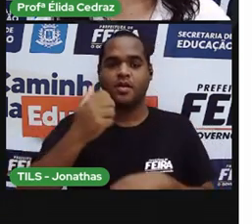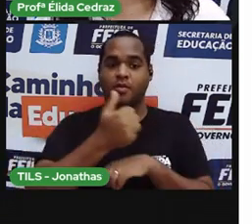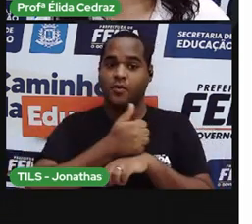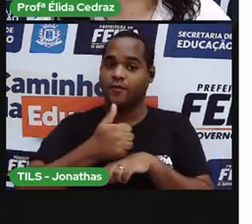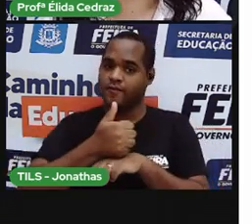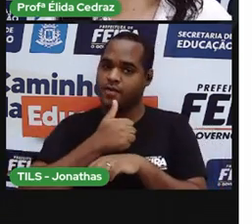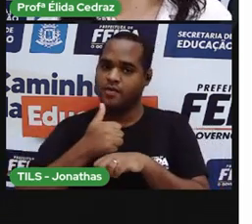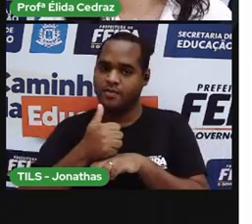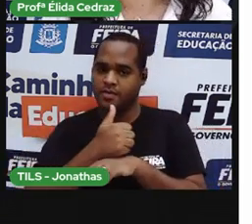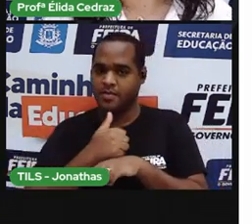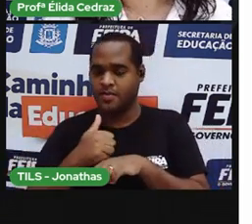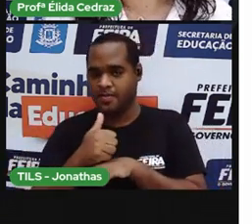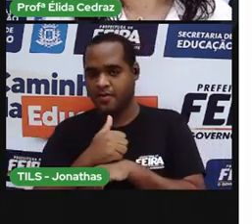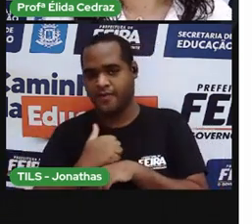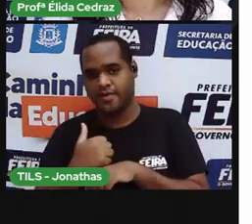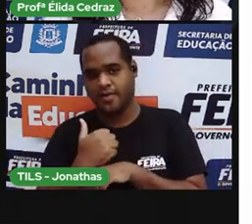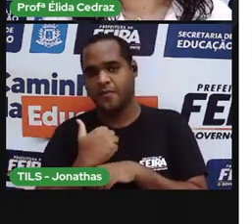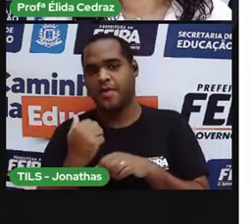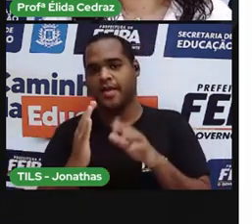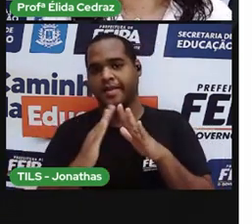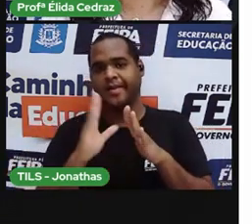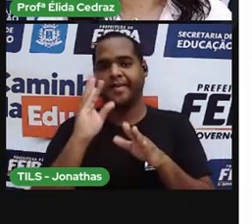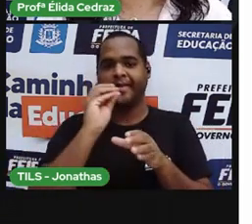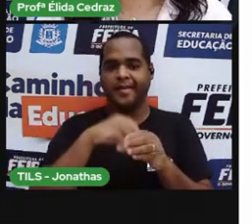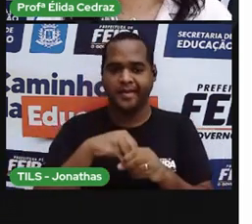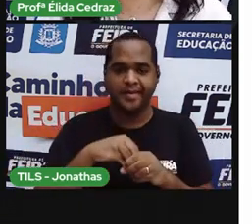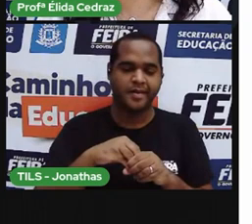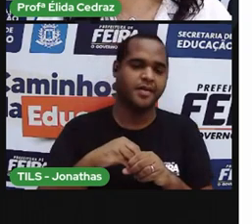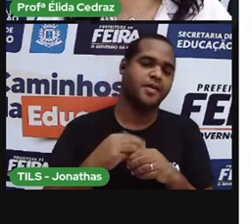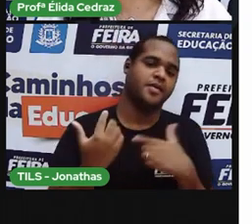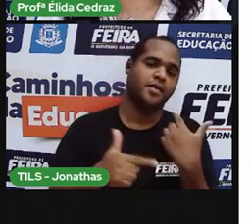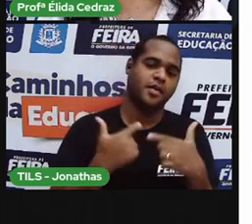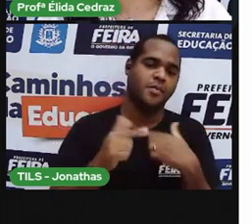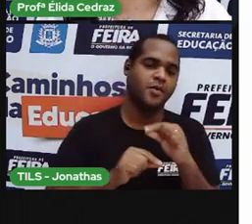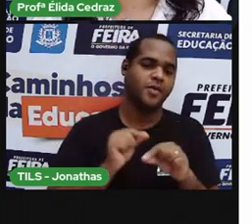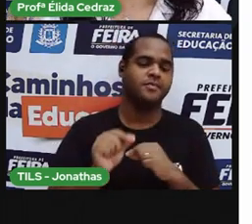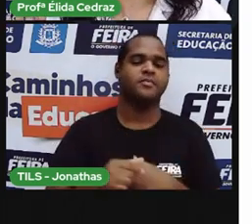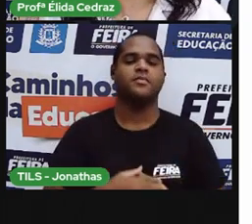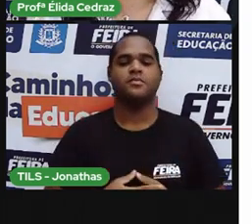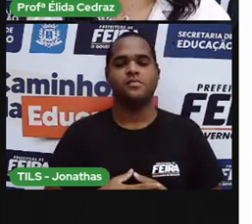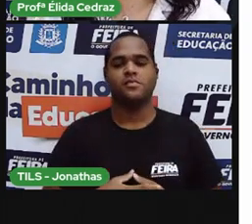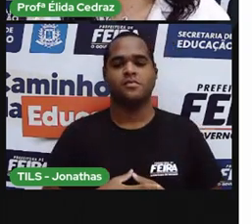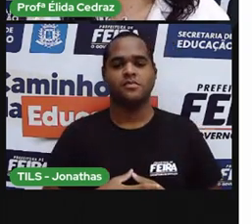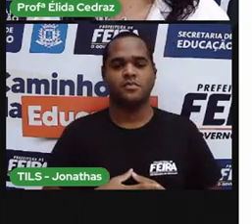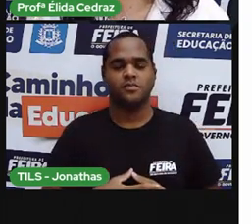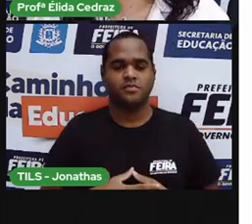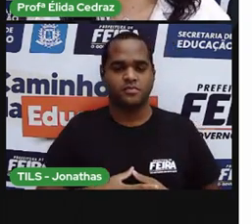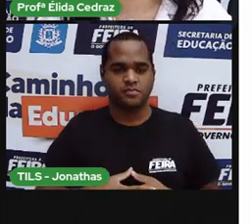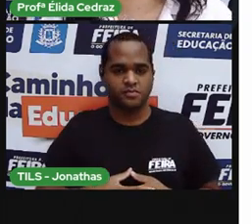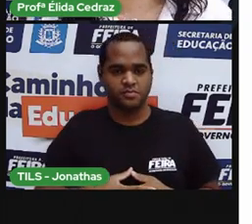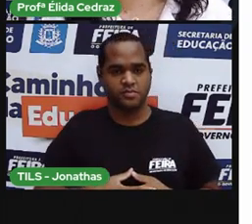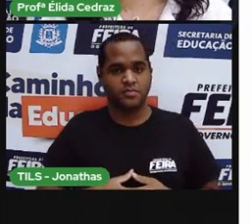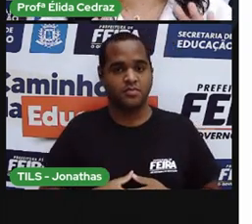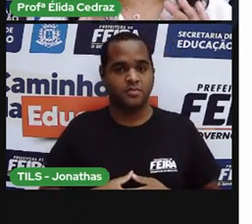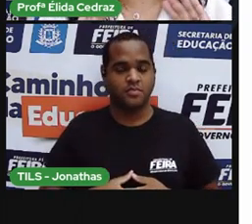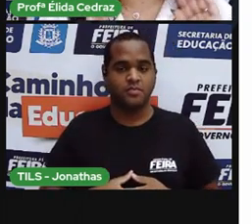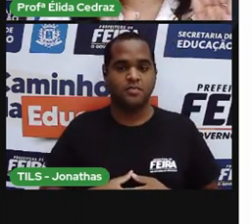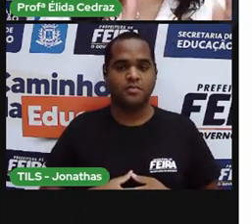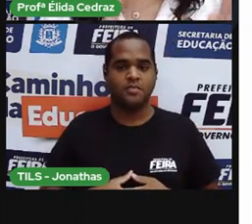adultos que moram com você? Registre na cabeça. Aí, o que você vai fazer?